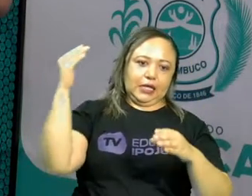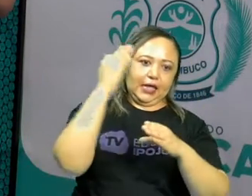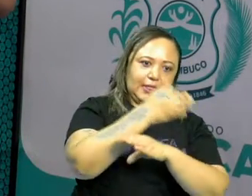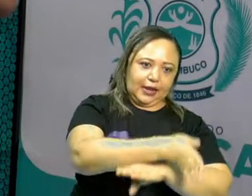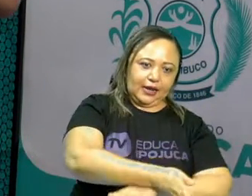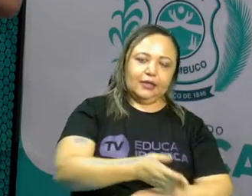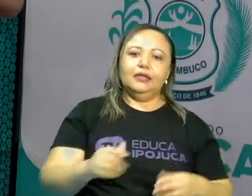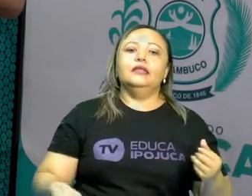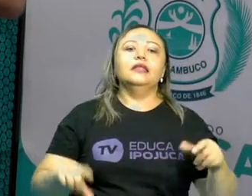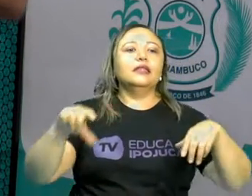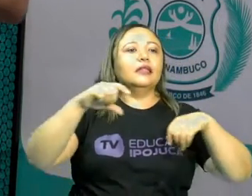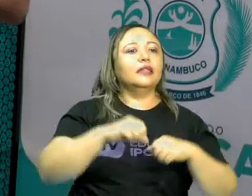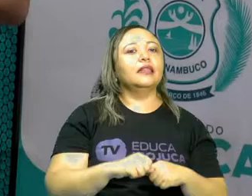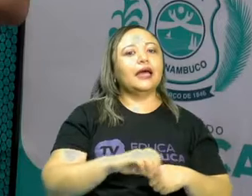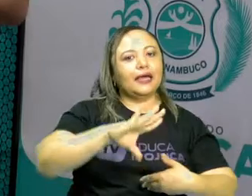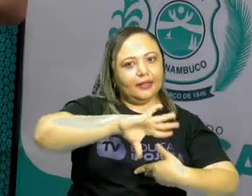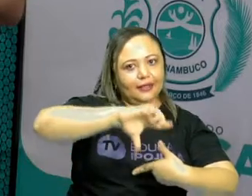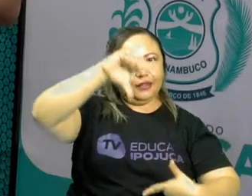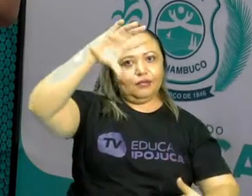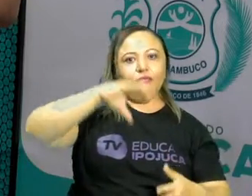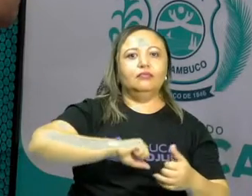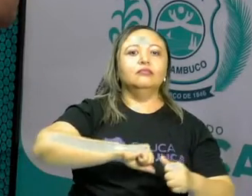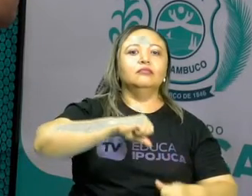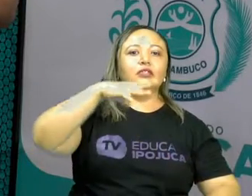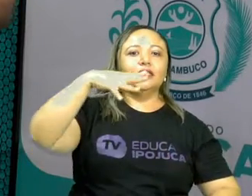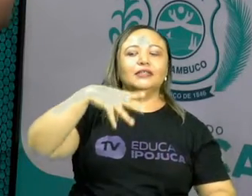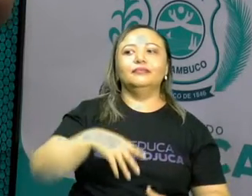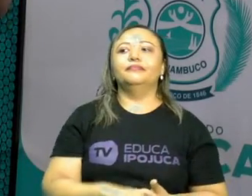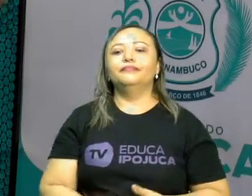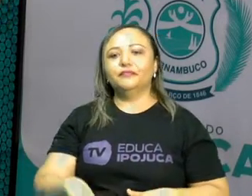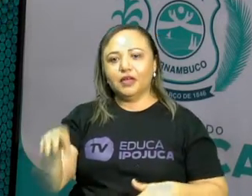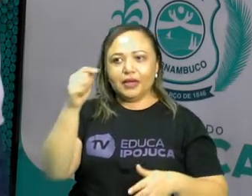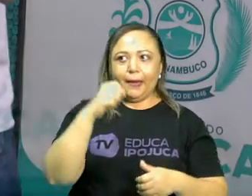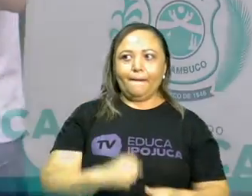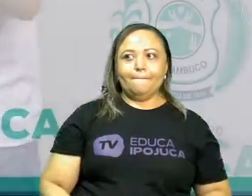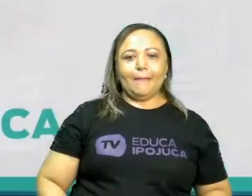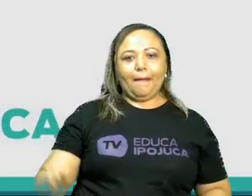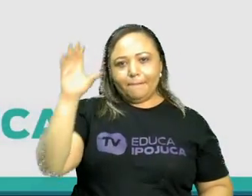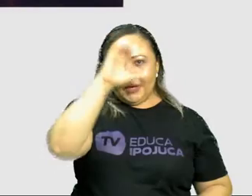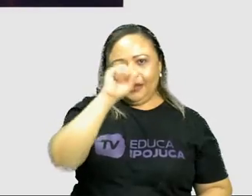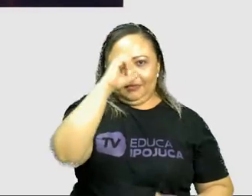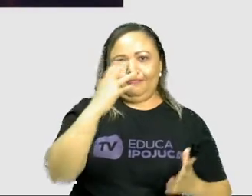Moderna. Estão prontos para a aula? Vamos lá então? Vamos lá!